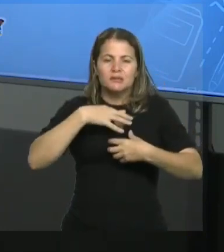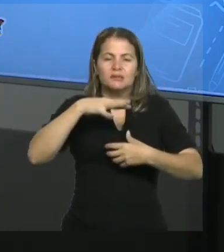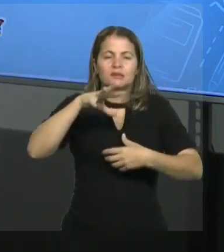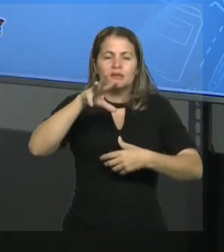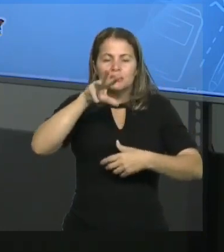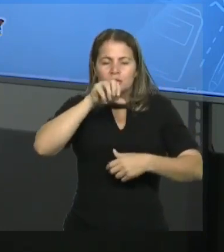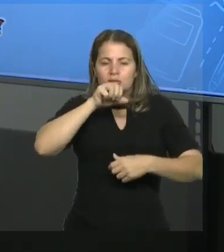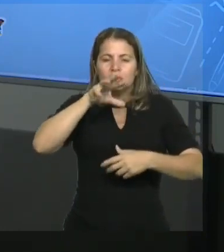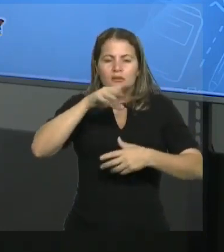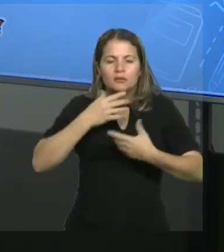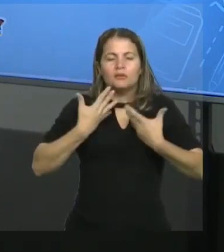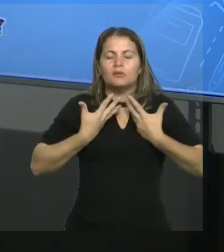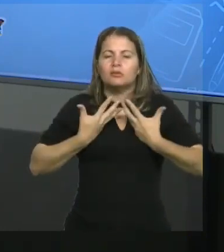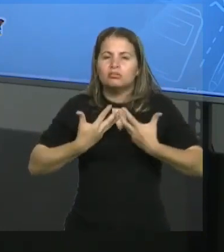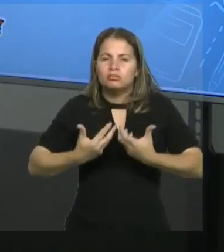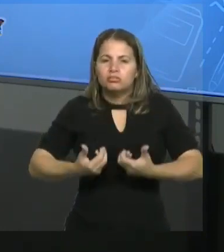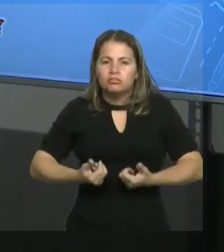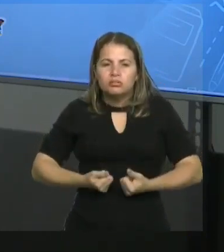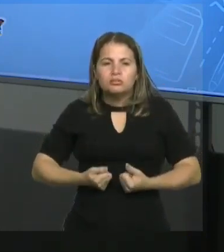exercício físico, algum esporte.